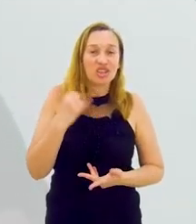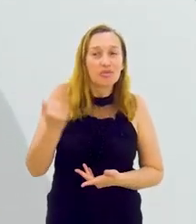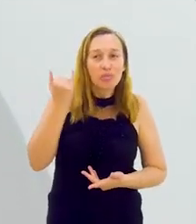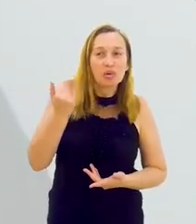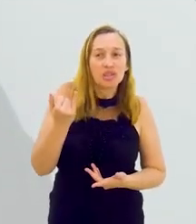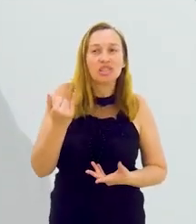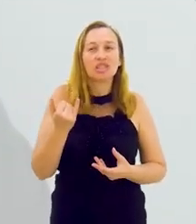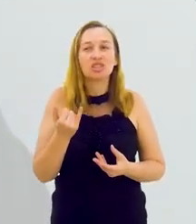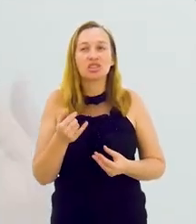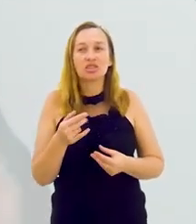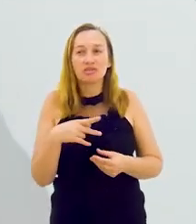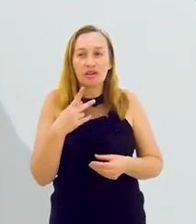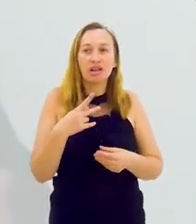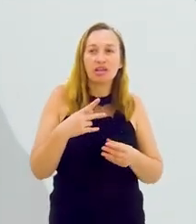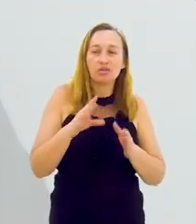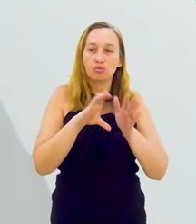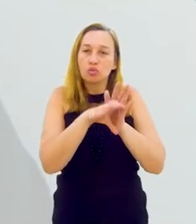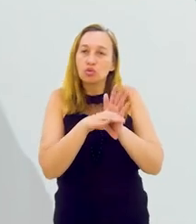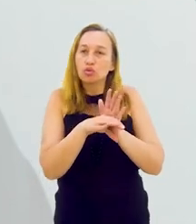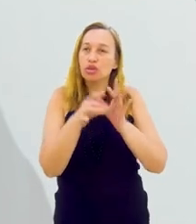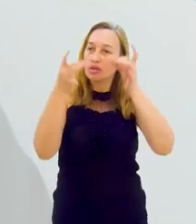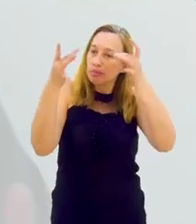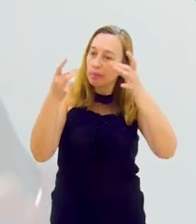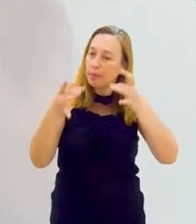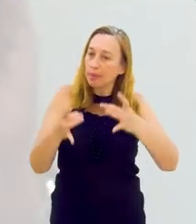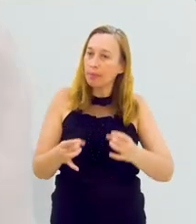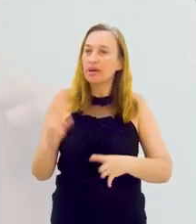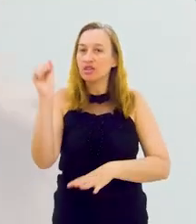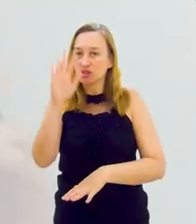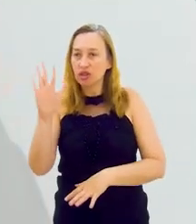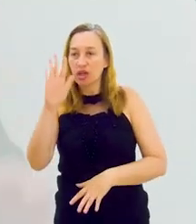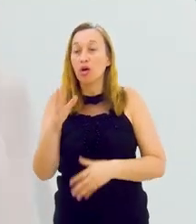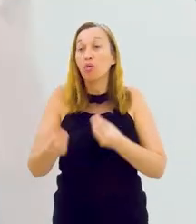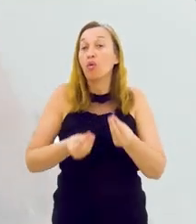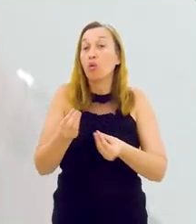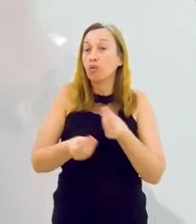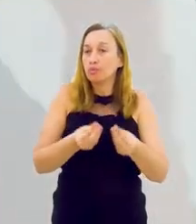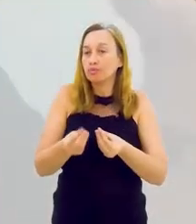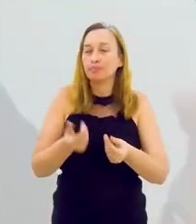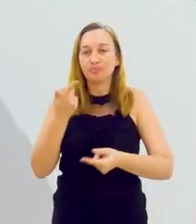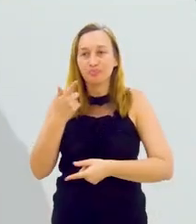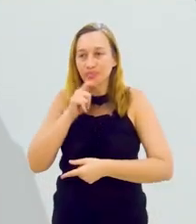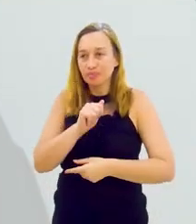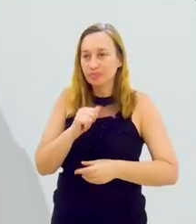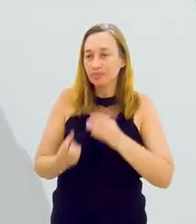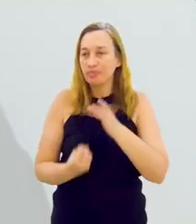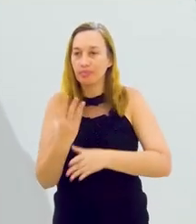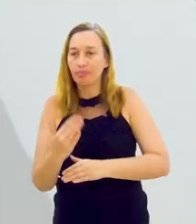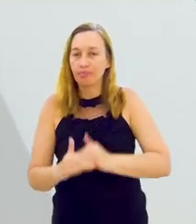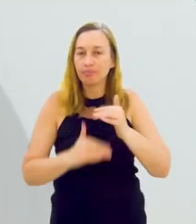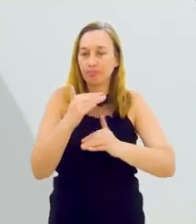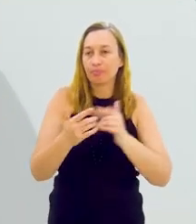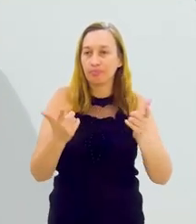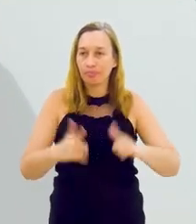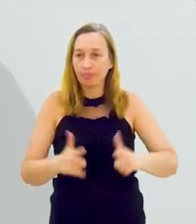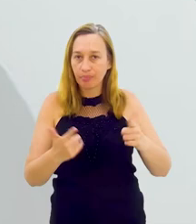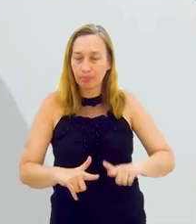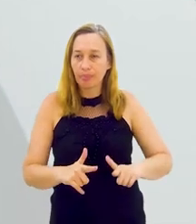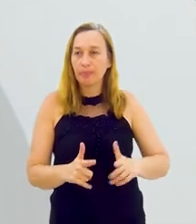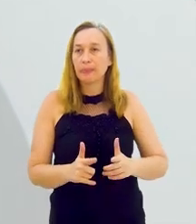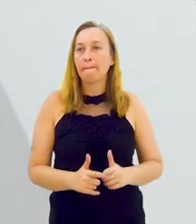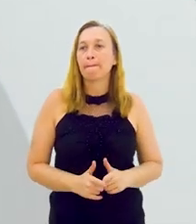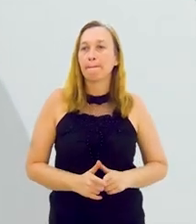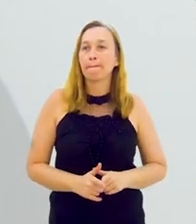não estou adiantando aqui o jogo, mas acho que é importante a gente ir colocando os conceitos nesse desenho geral. De que forma